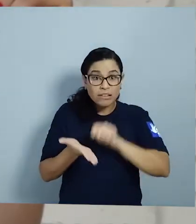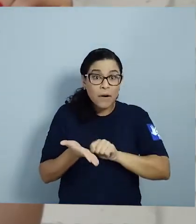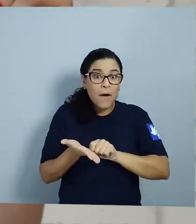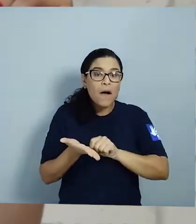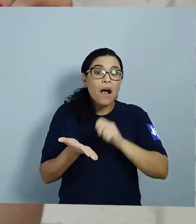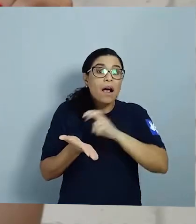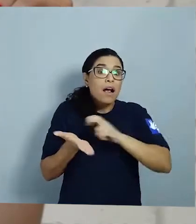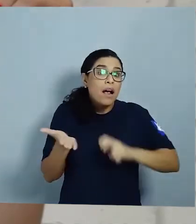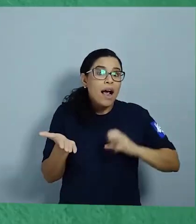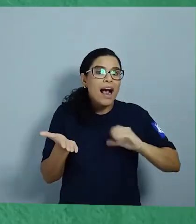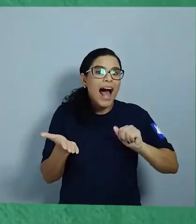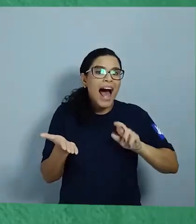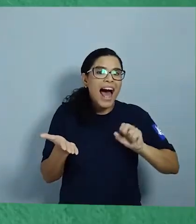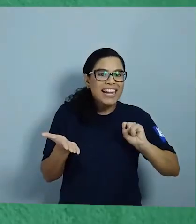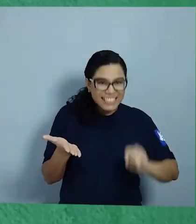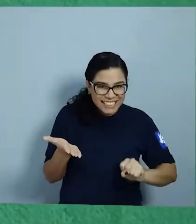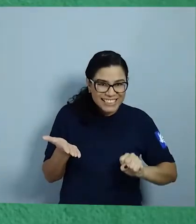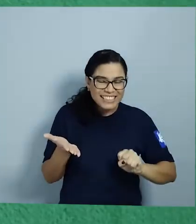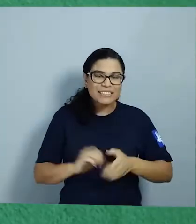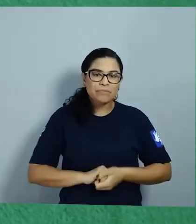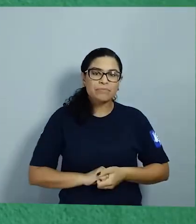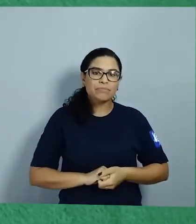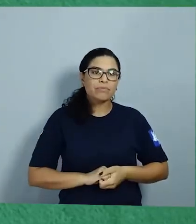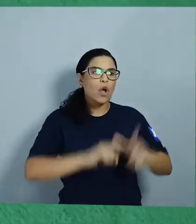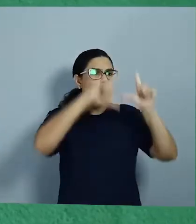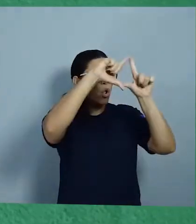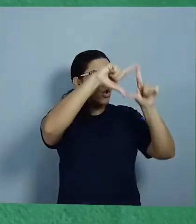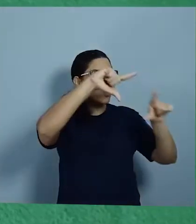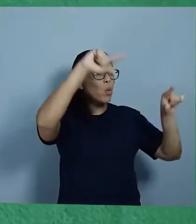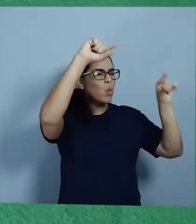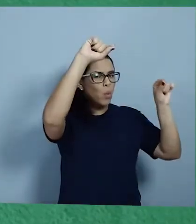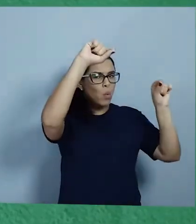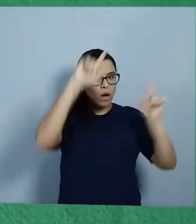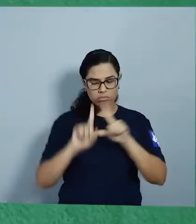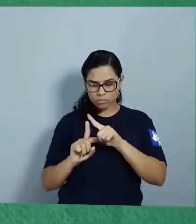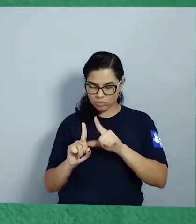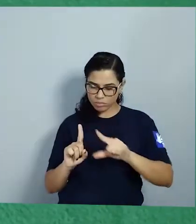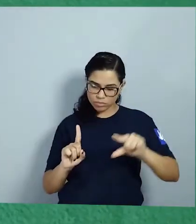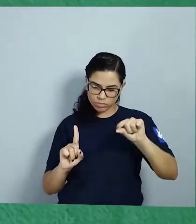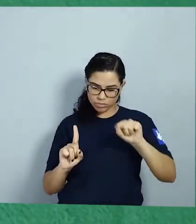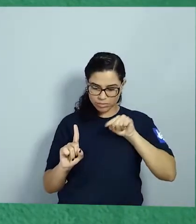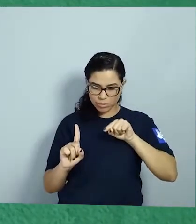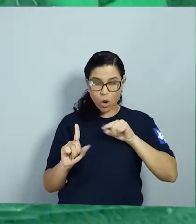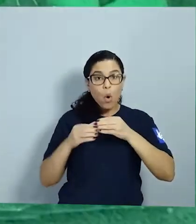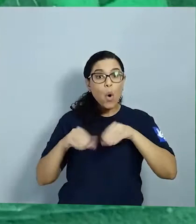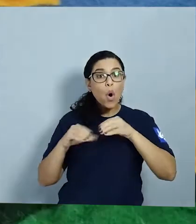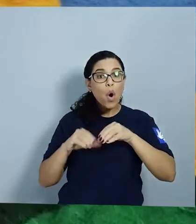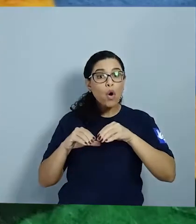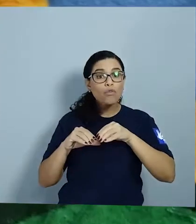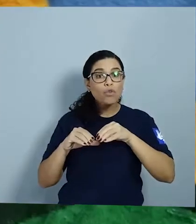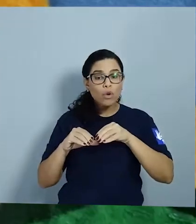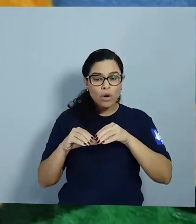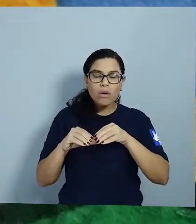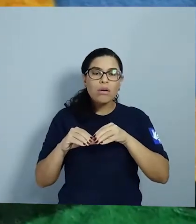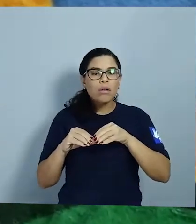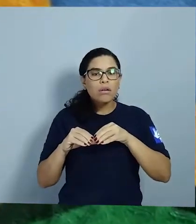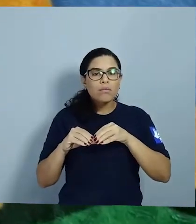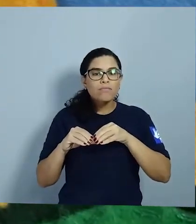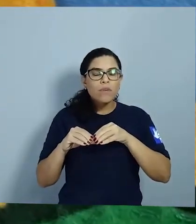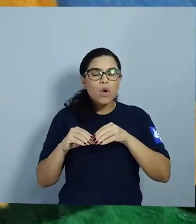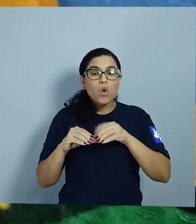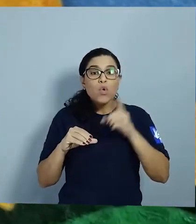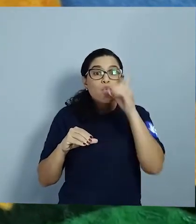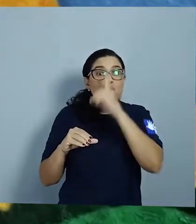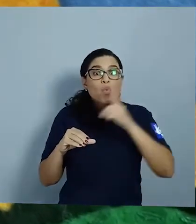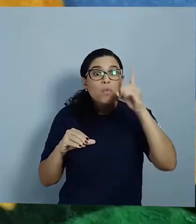Calis A luz da lua Um pequeno ovo descansava numa folha Num domingo de